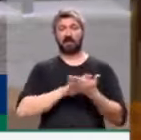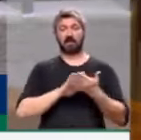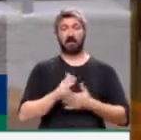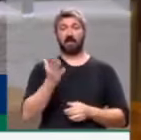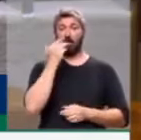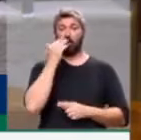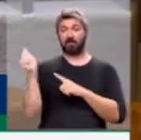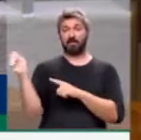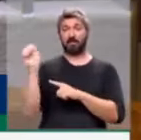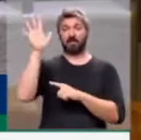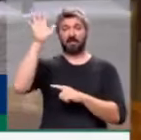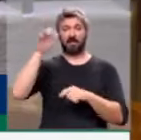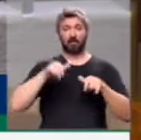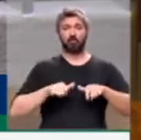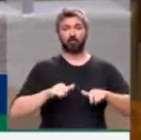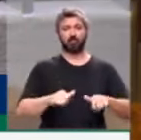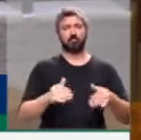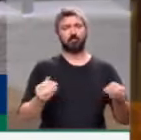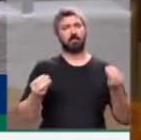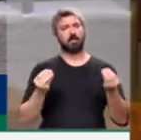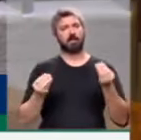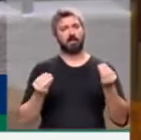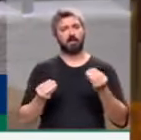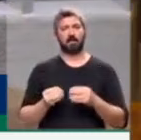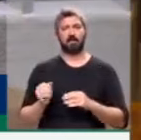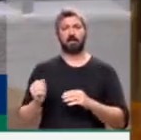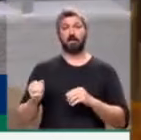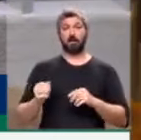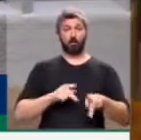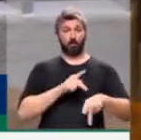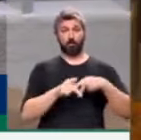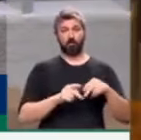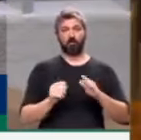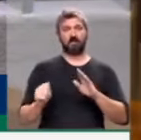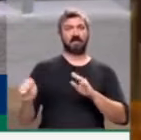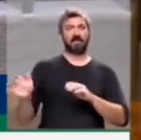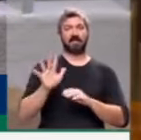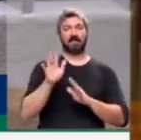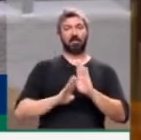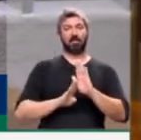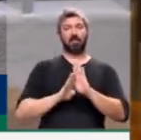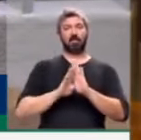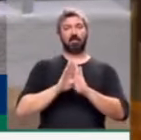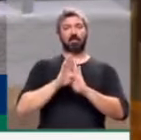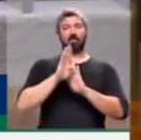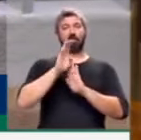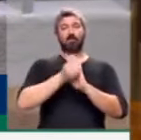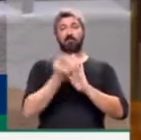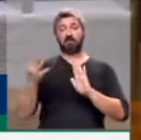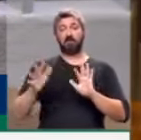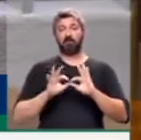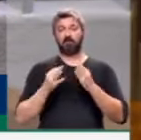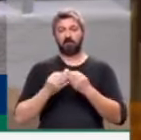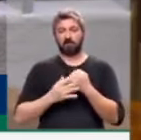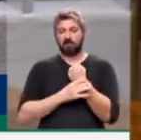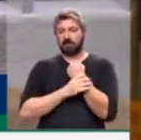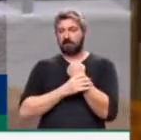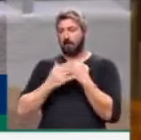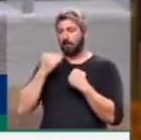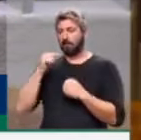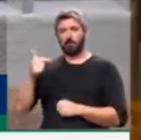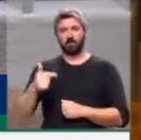comida cara nos supermercados, encarecendo a vida do povo brasileiro e levando diversas famílias à insegurança